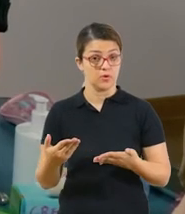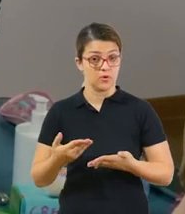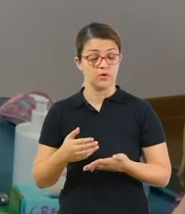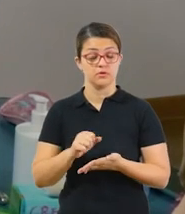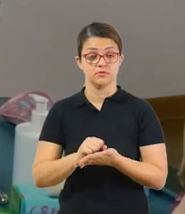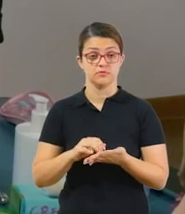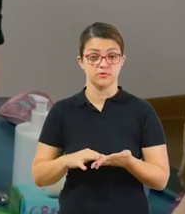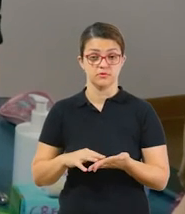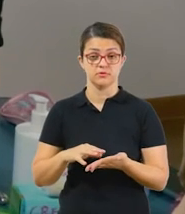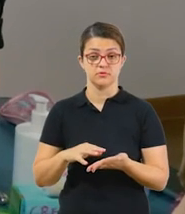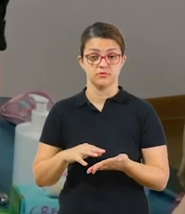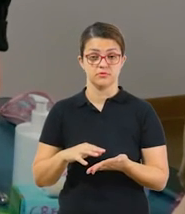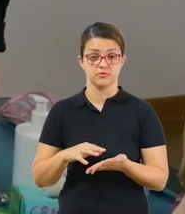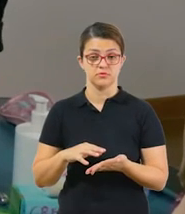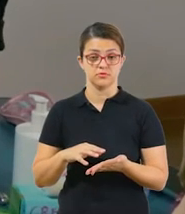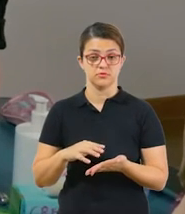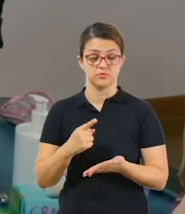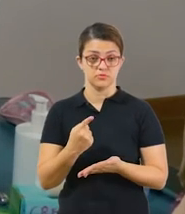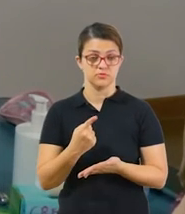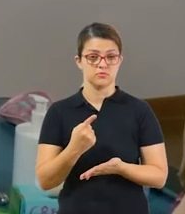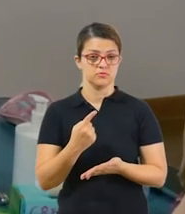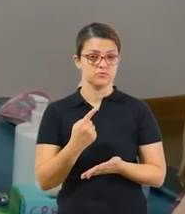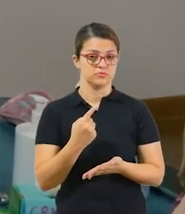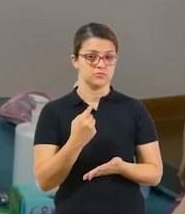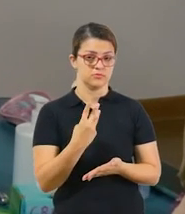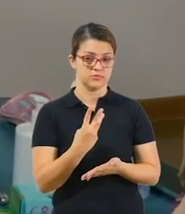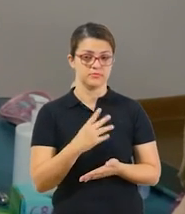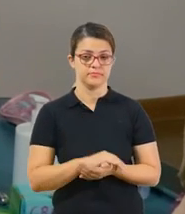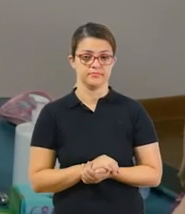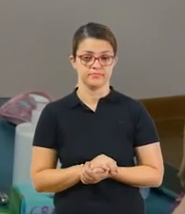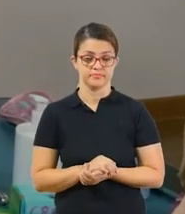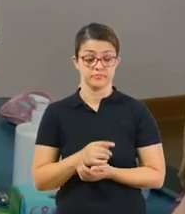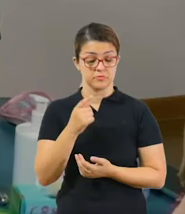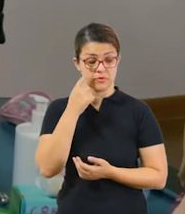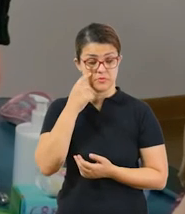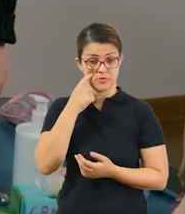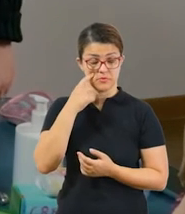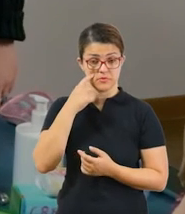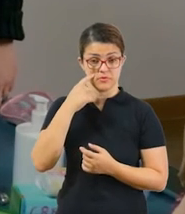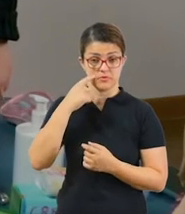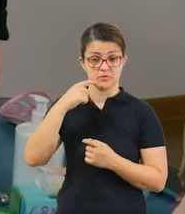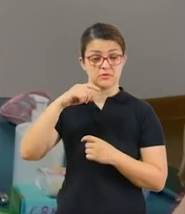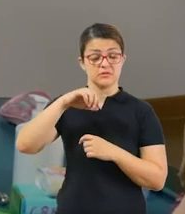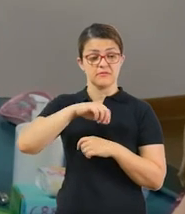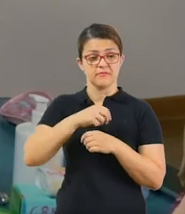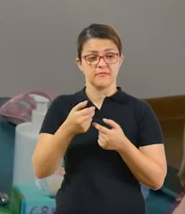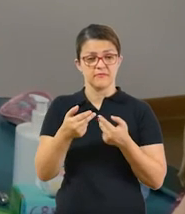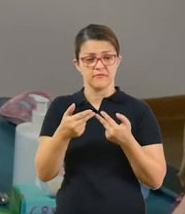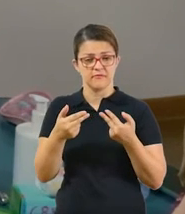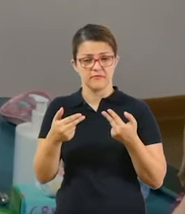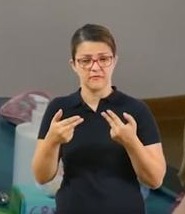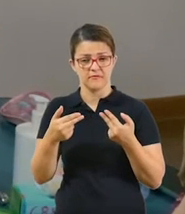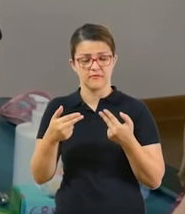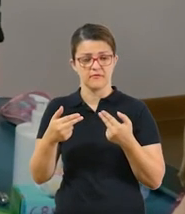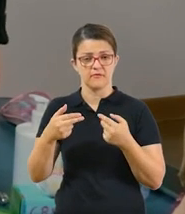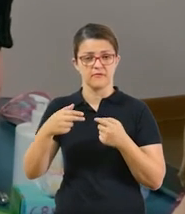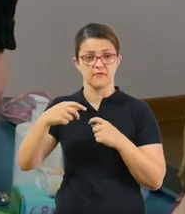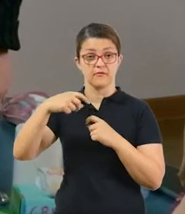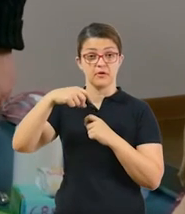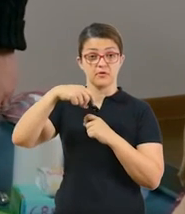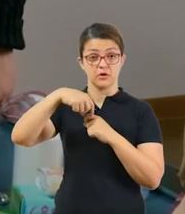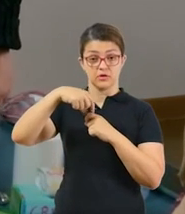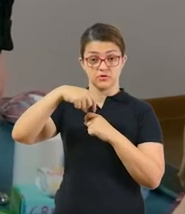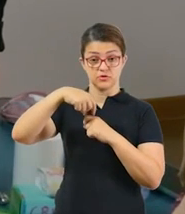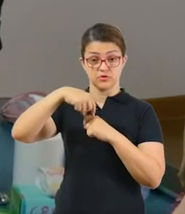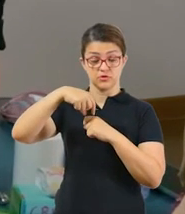Agora, no exercício 3 da atividade 1, você vai verificar que tem vários cadeados. Esses fechados e alguns